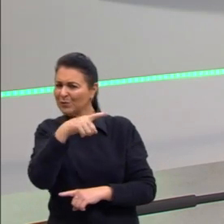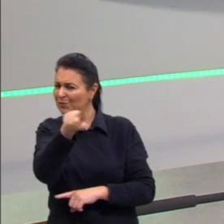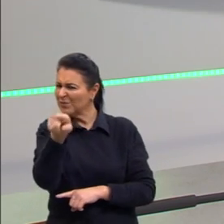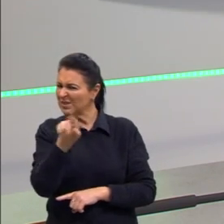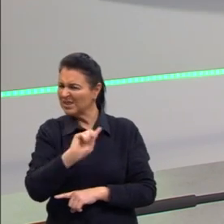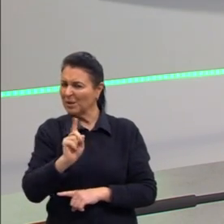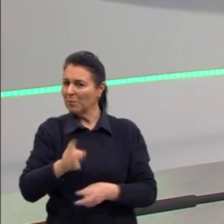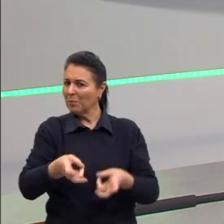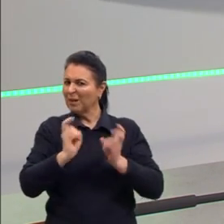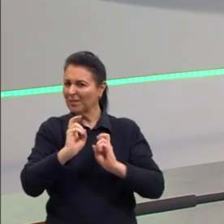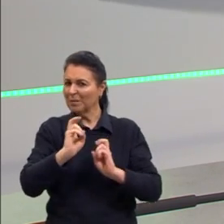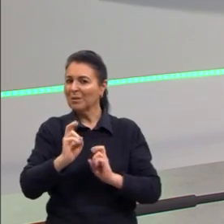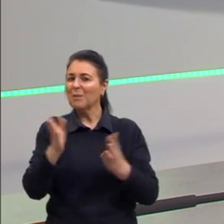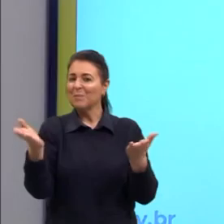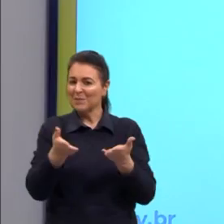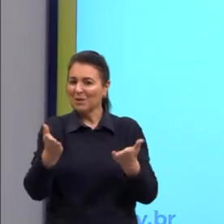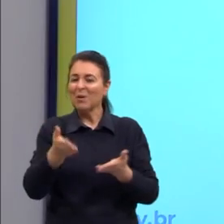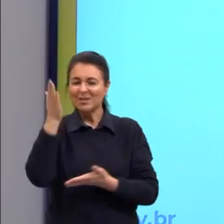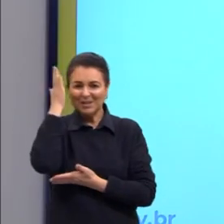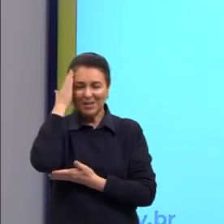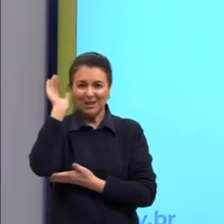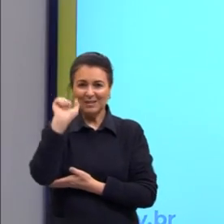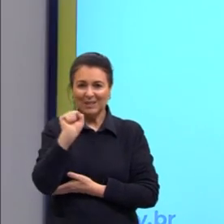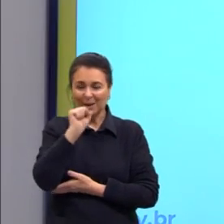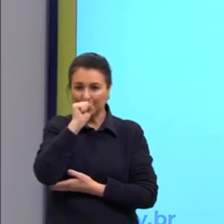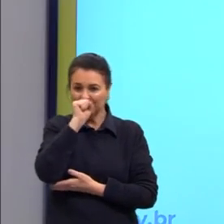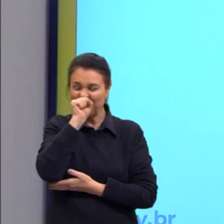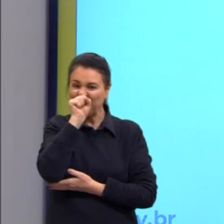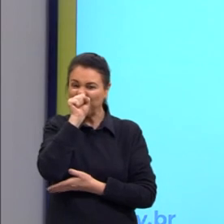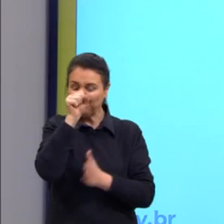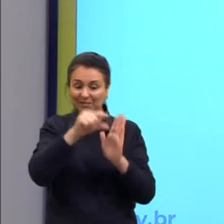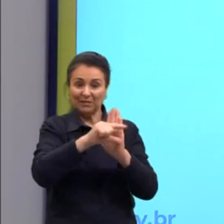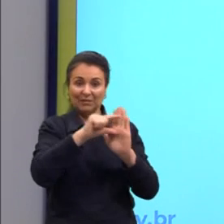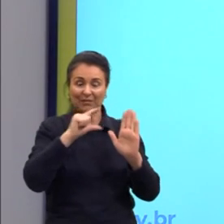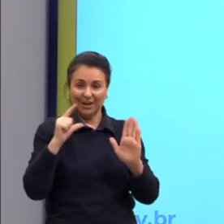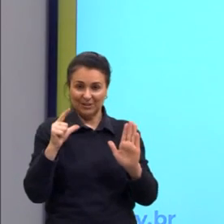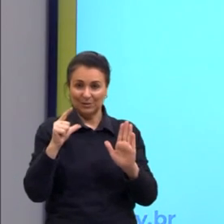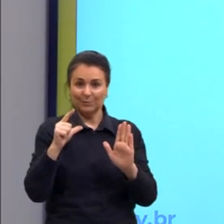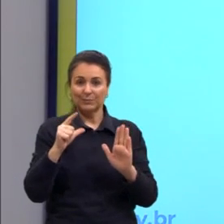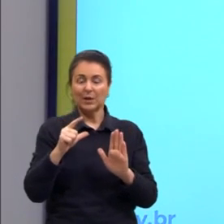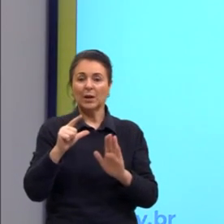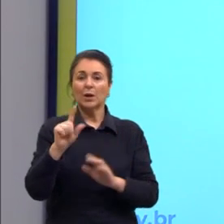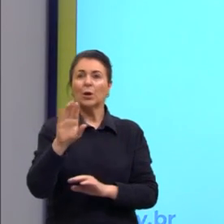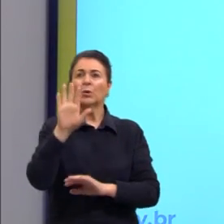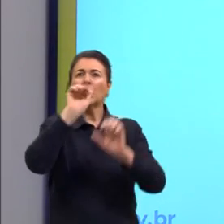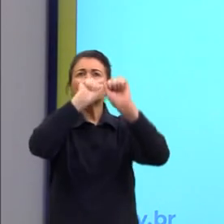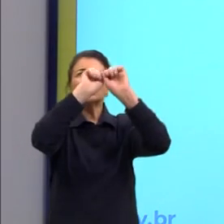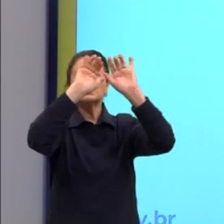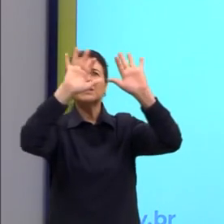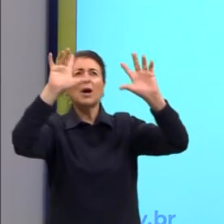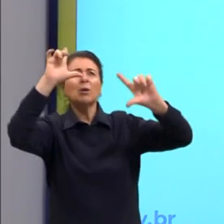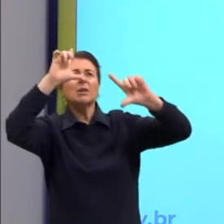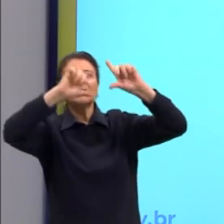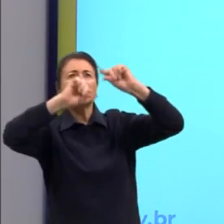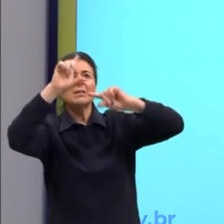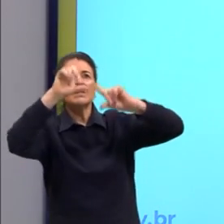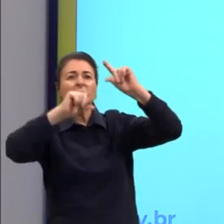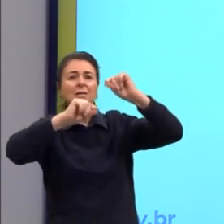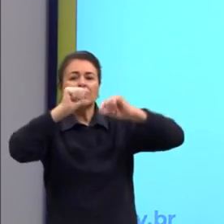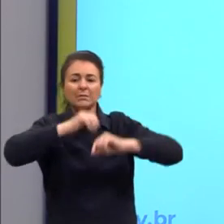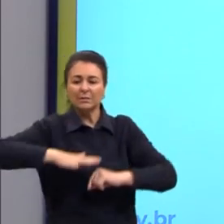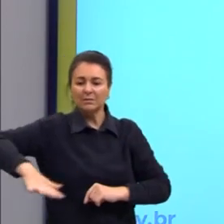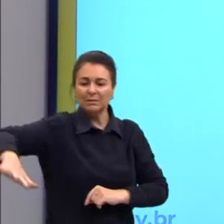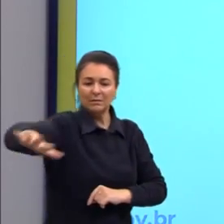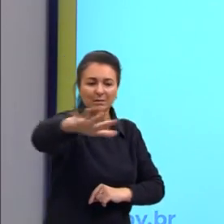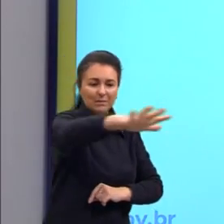vocês já sabem. Então, aqui, versos da Canção do Exílio. No poema, nosso céu tem mais estrelas, nossas várzeas